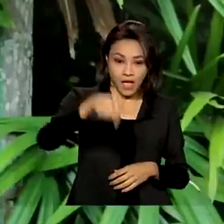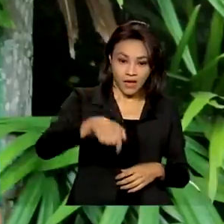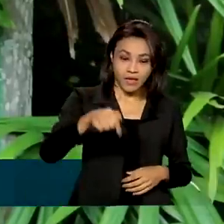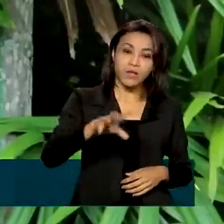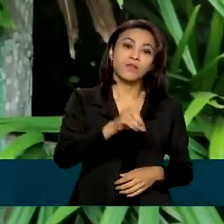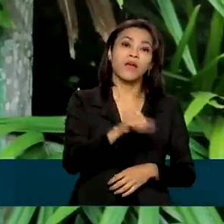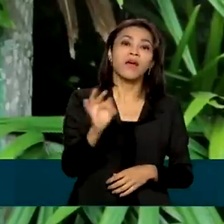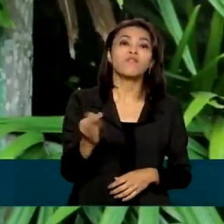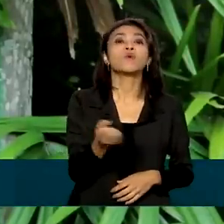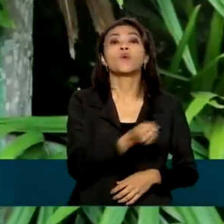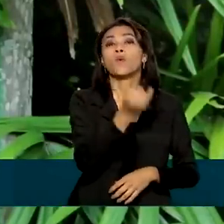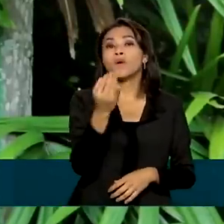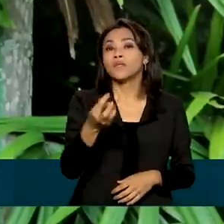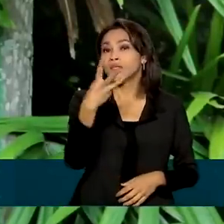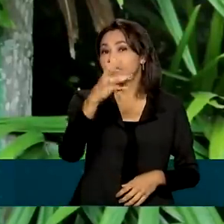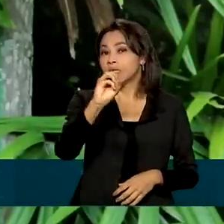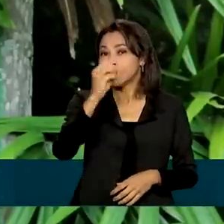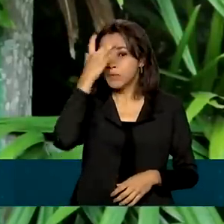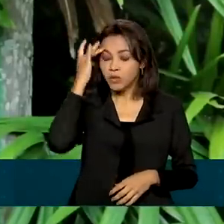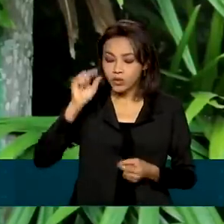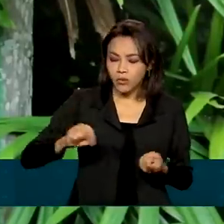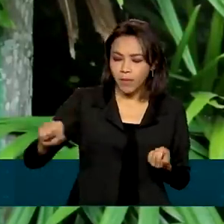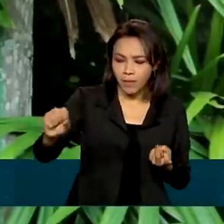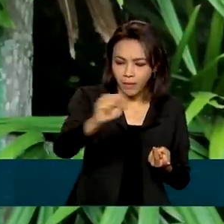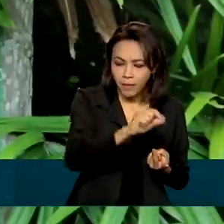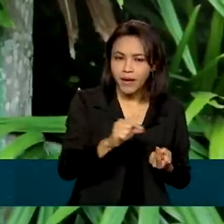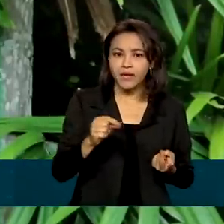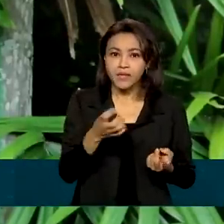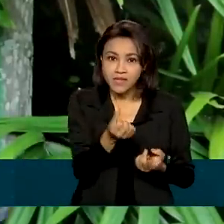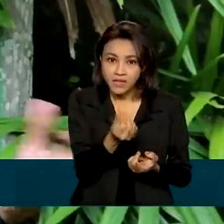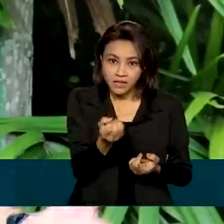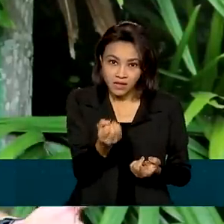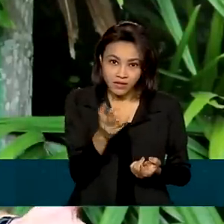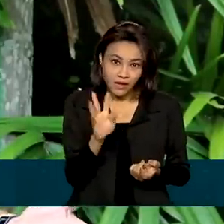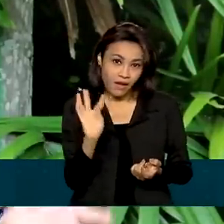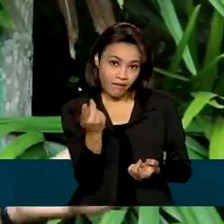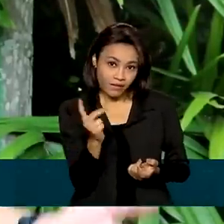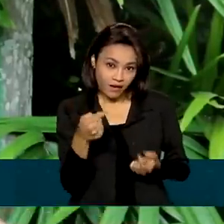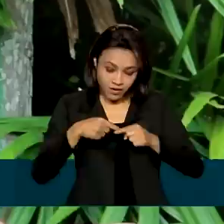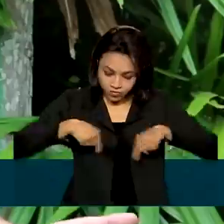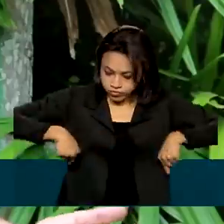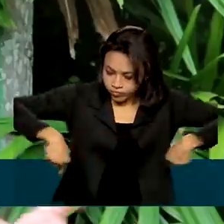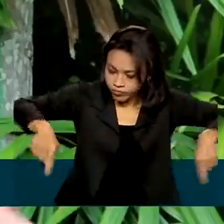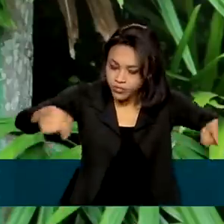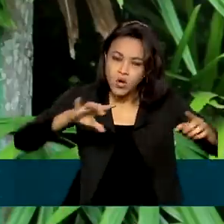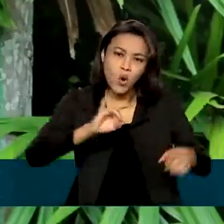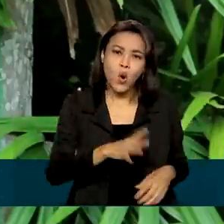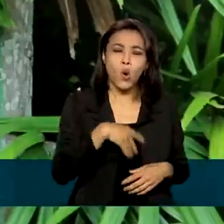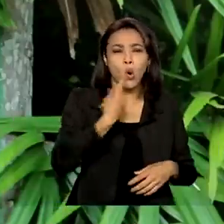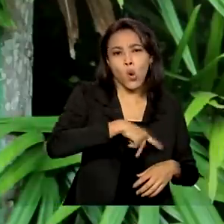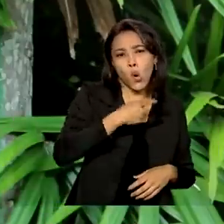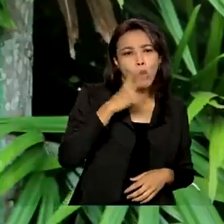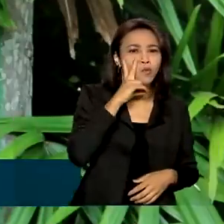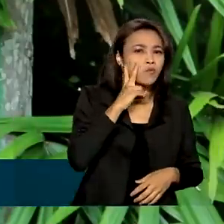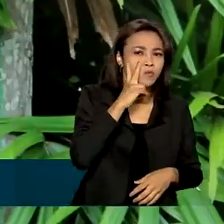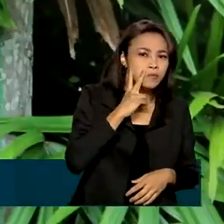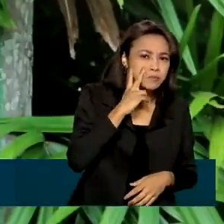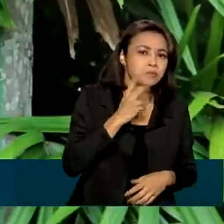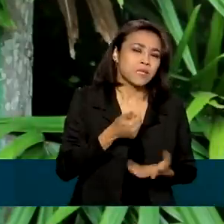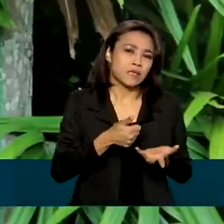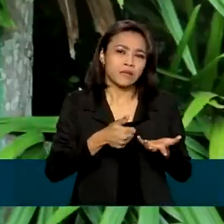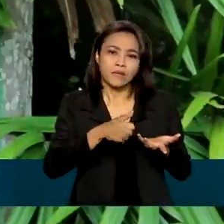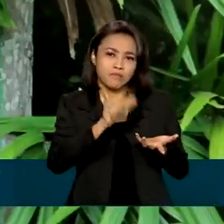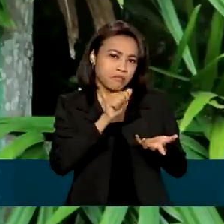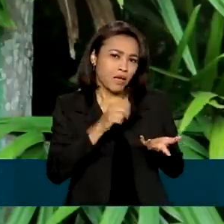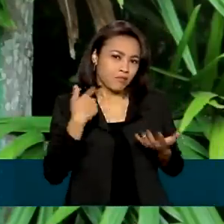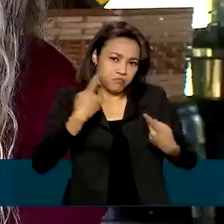de 30 produtores e cerca de 60 hectares plantados com uva. seja para consumo in natura, tipo mesa, ou para produção de vinho. E